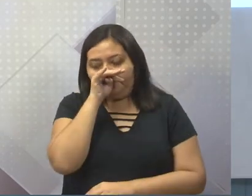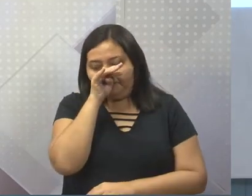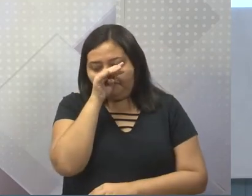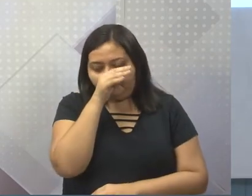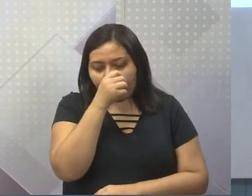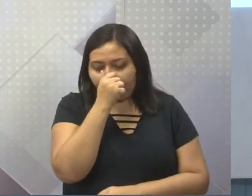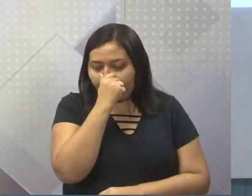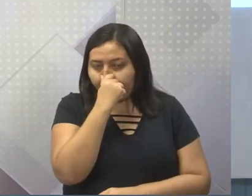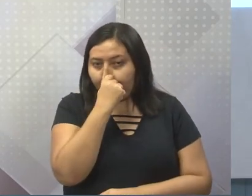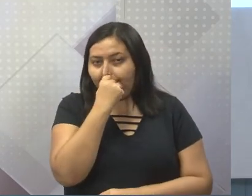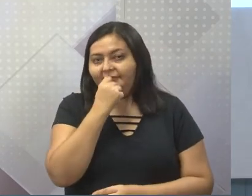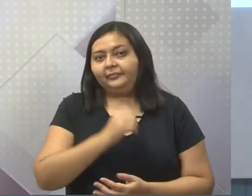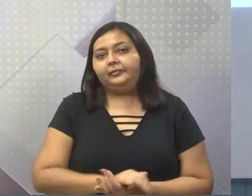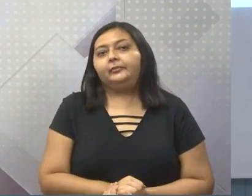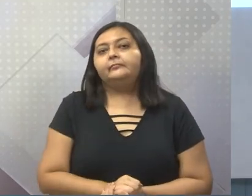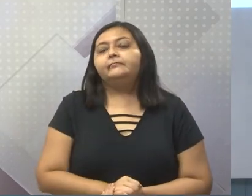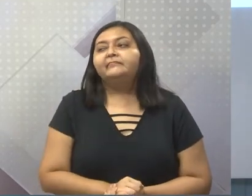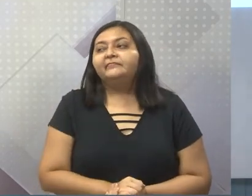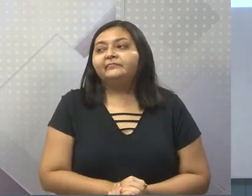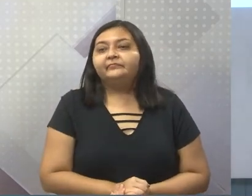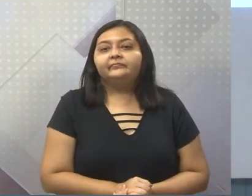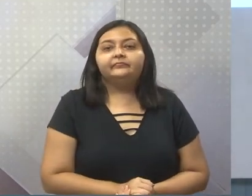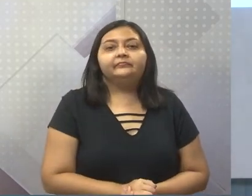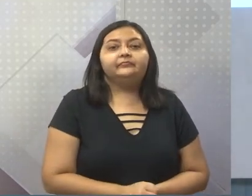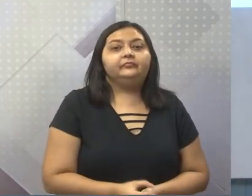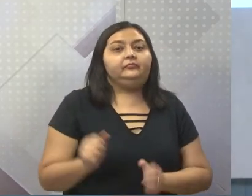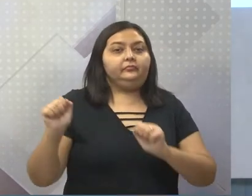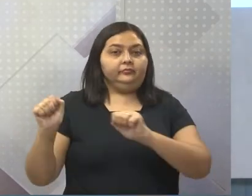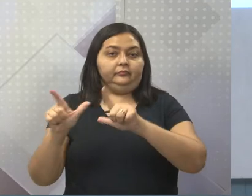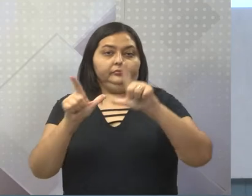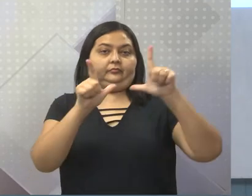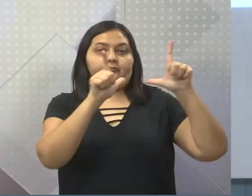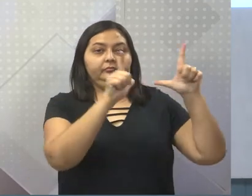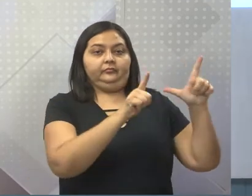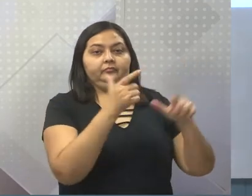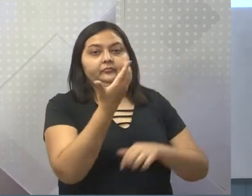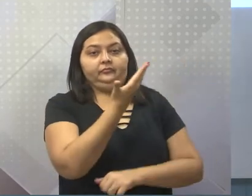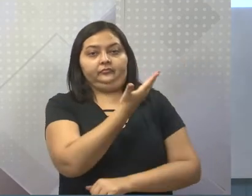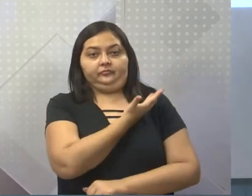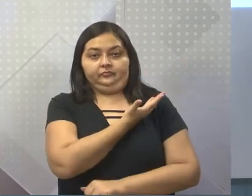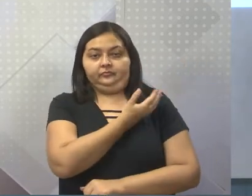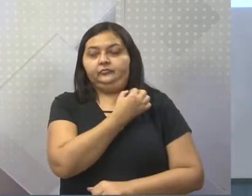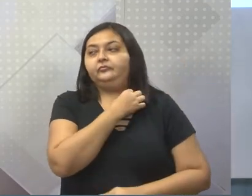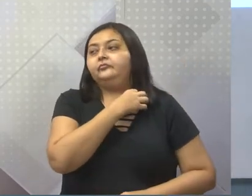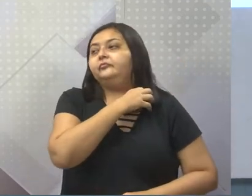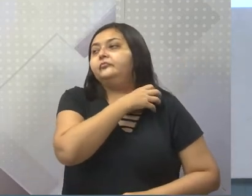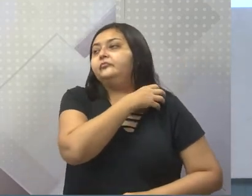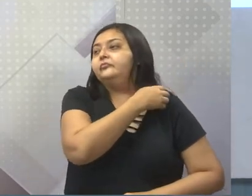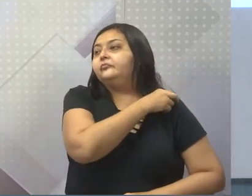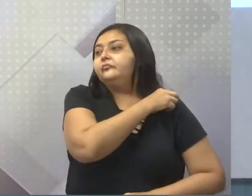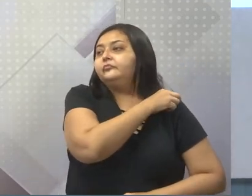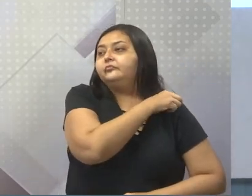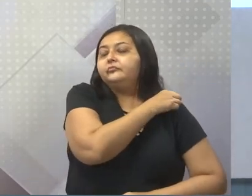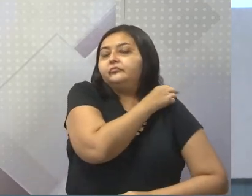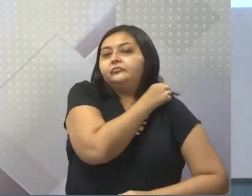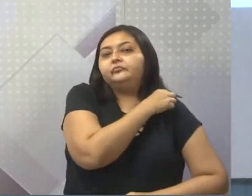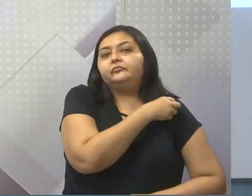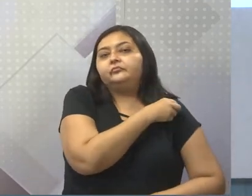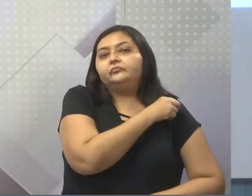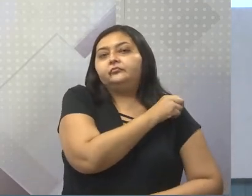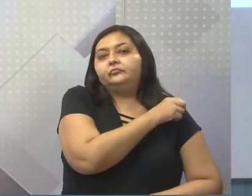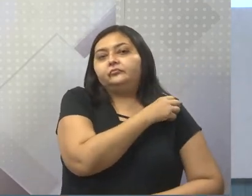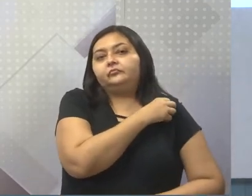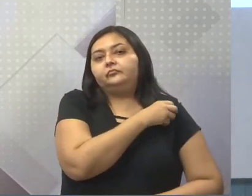Então, vamos aqui para o primeiro slide, isso mesmo. Olha aqui, vamos observar aqui o primeiro slide, tá?